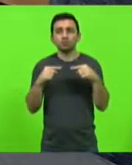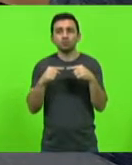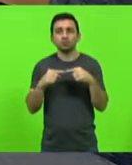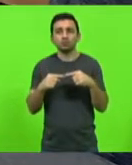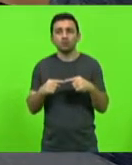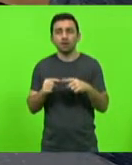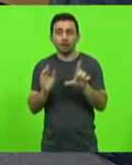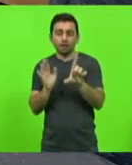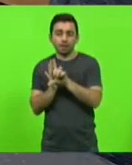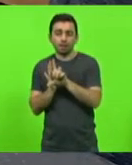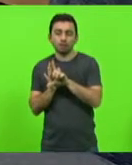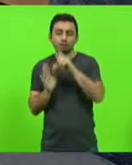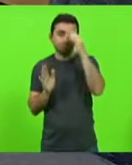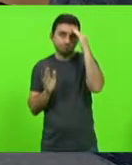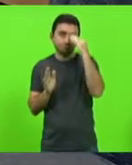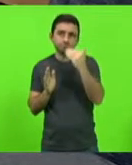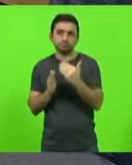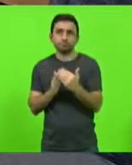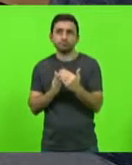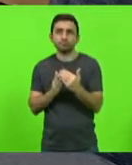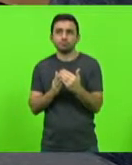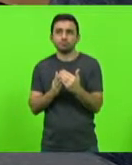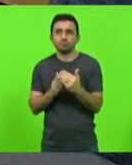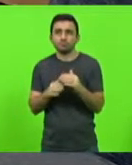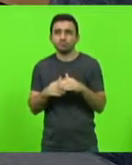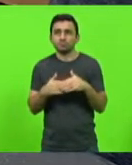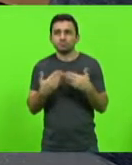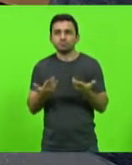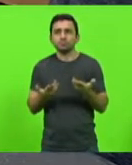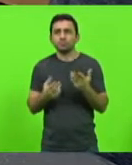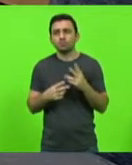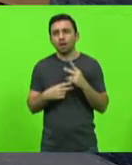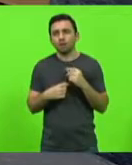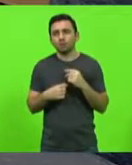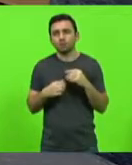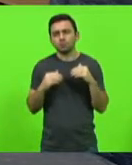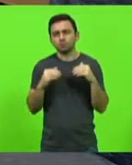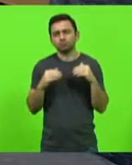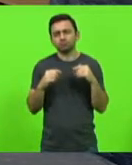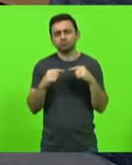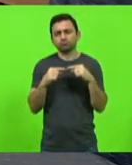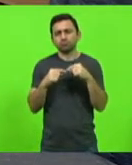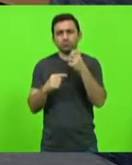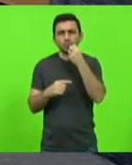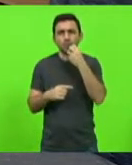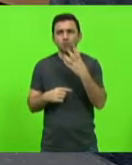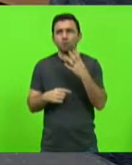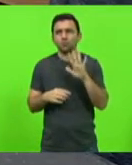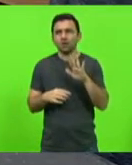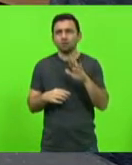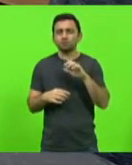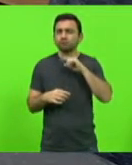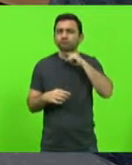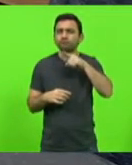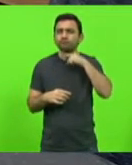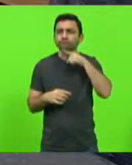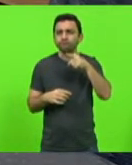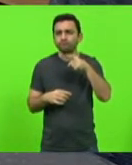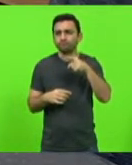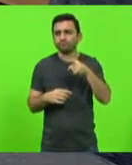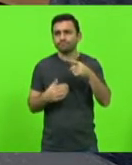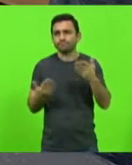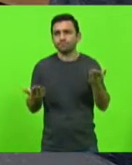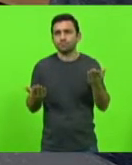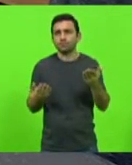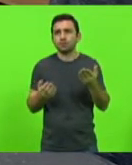o que propõe a legislação, que no mérito todos estamos de acordo, mas é pouco execuível. Por isso, o projeto foi